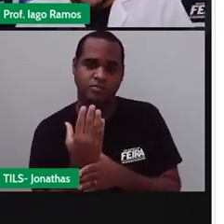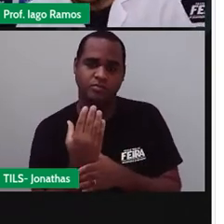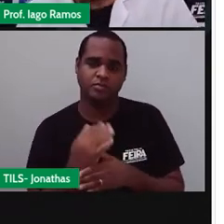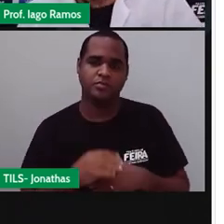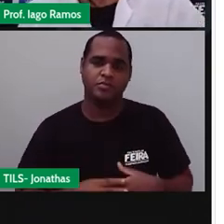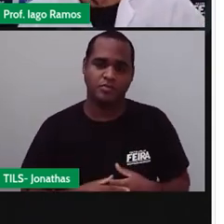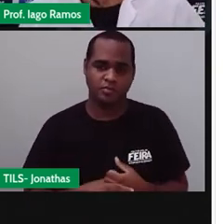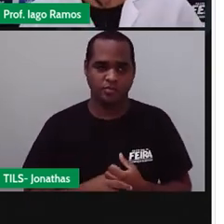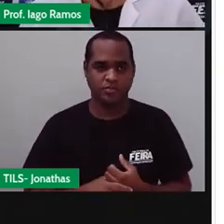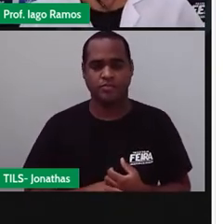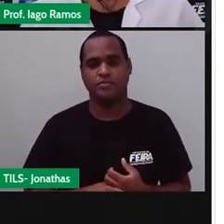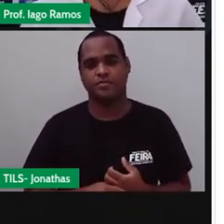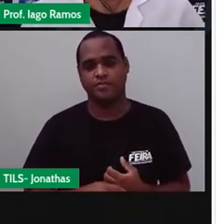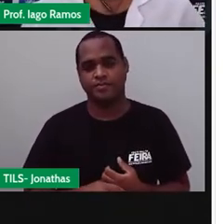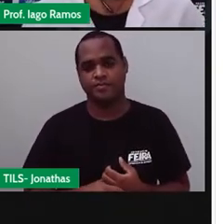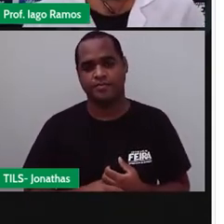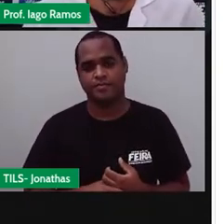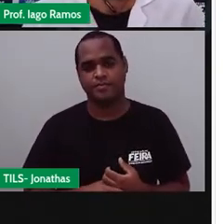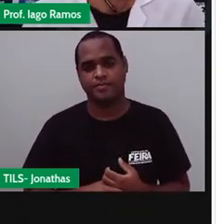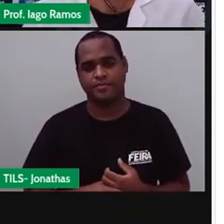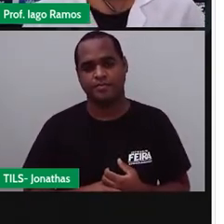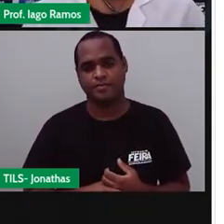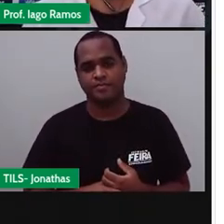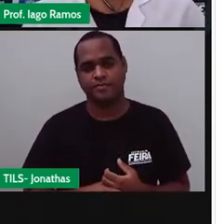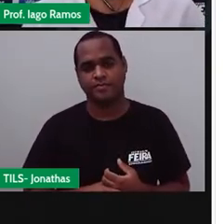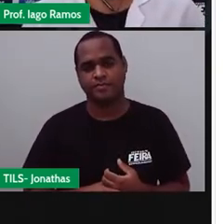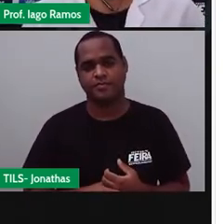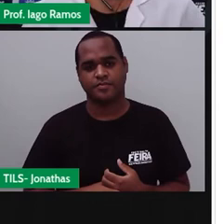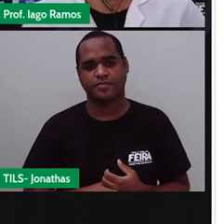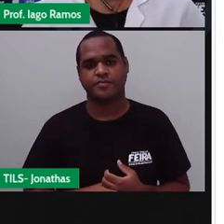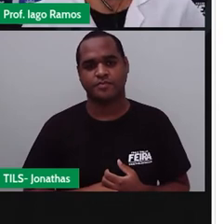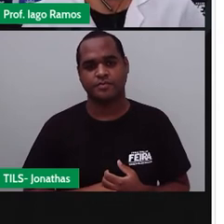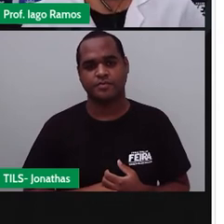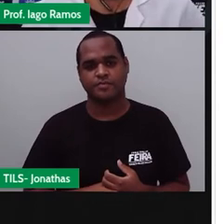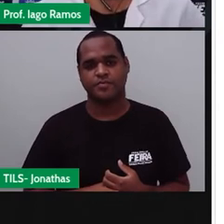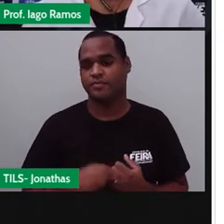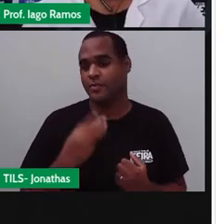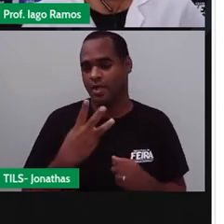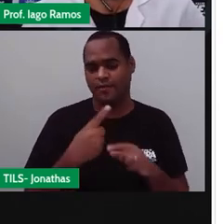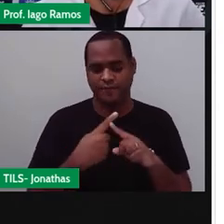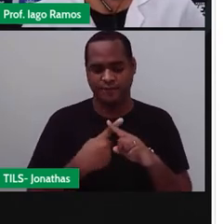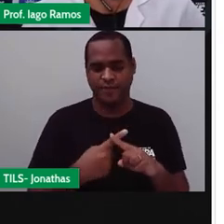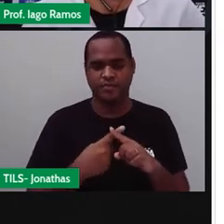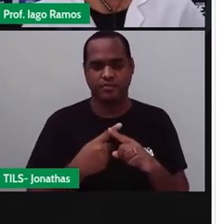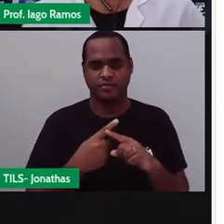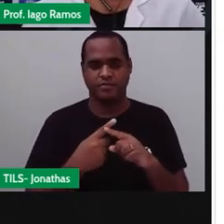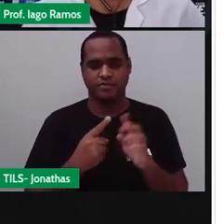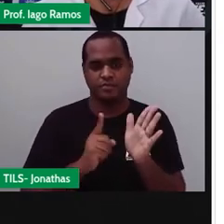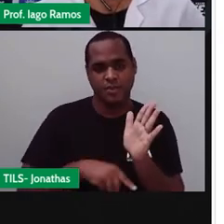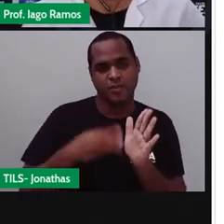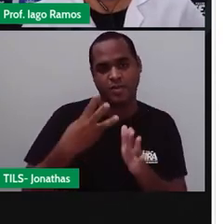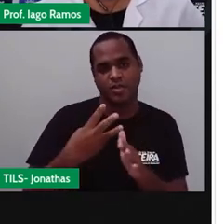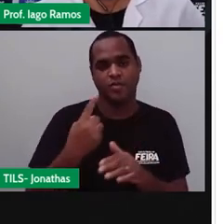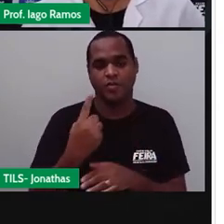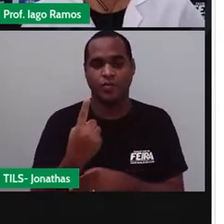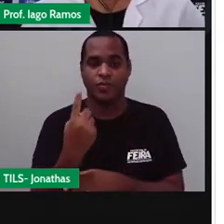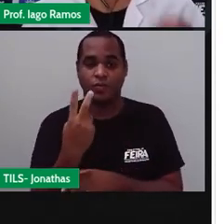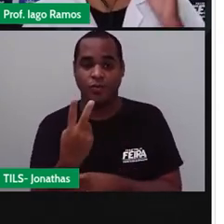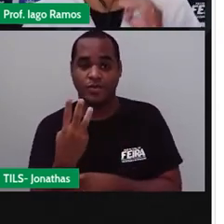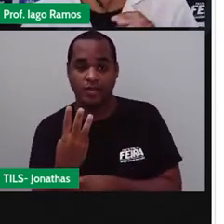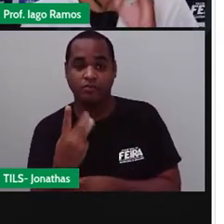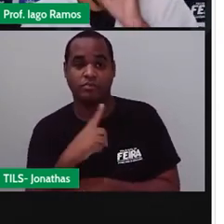Isso vai ser igual. Olha só, 3 vezes menos 3 ó, 1, 2, 3,